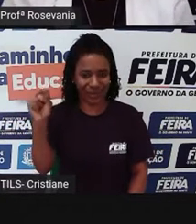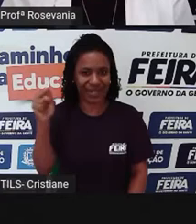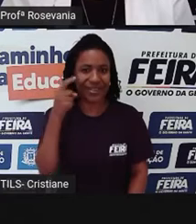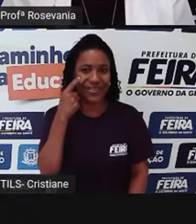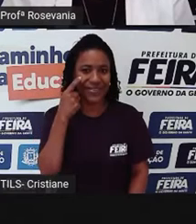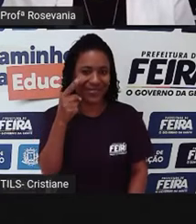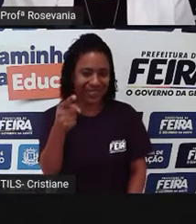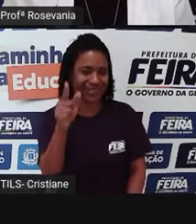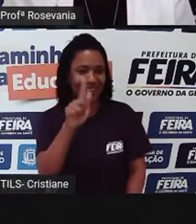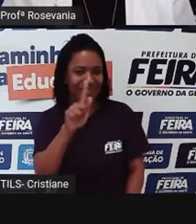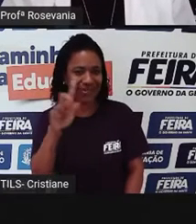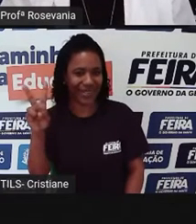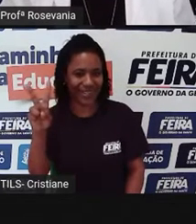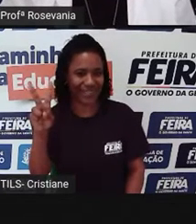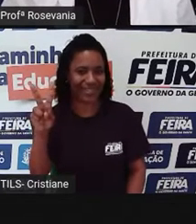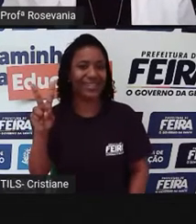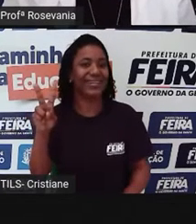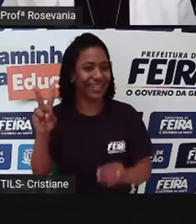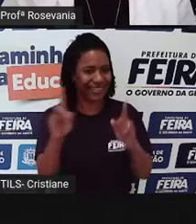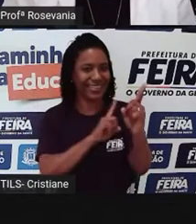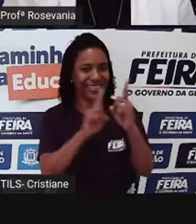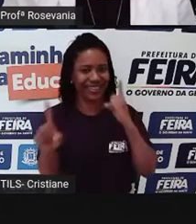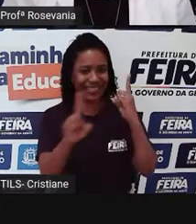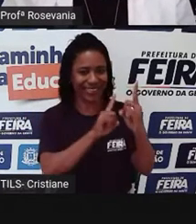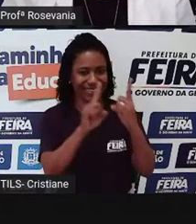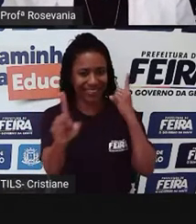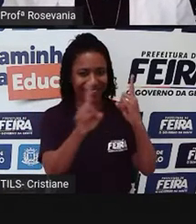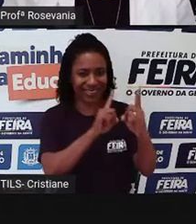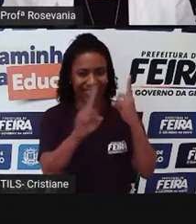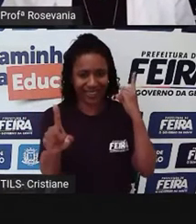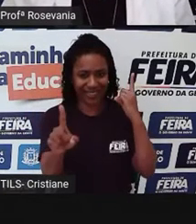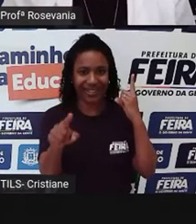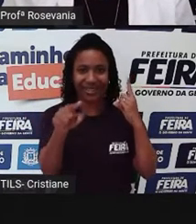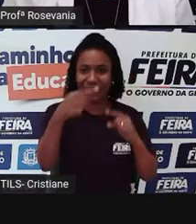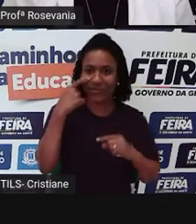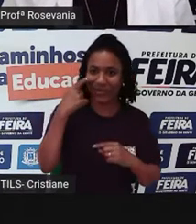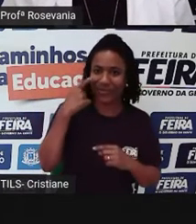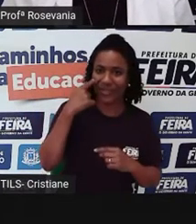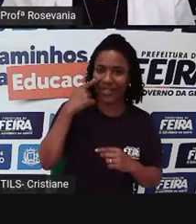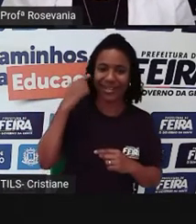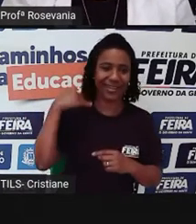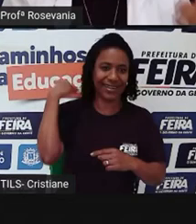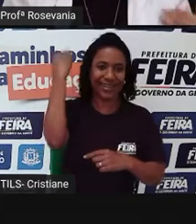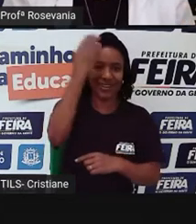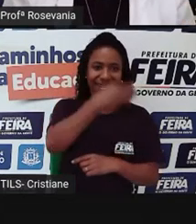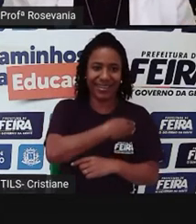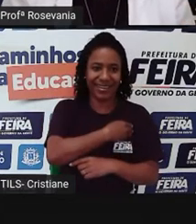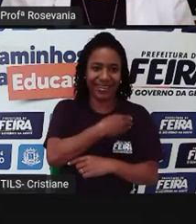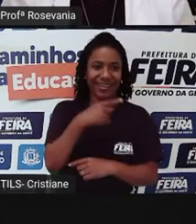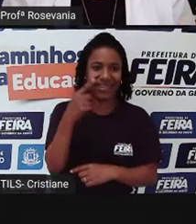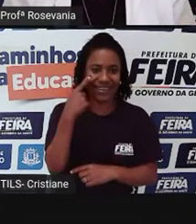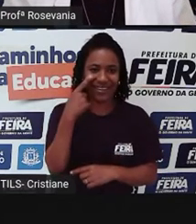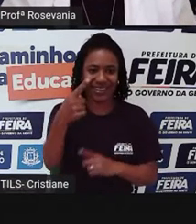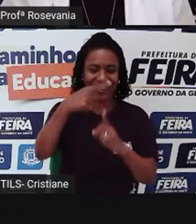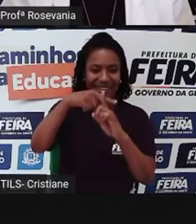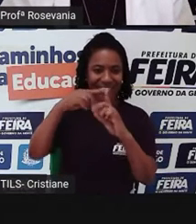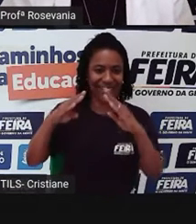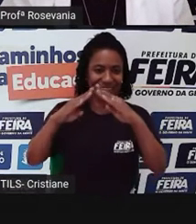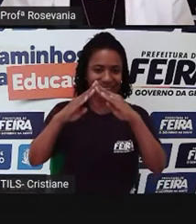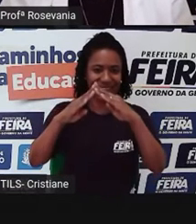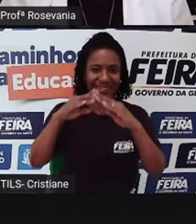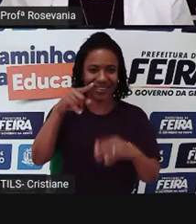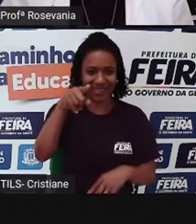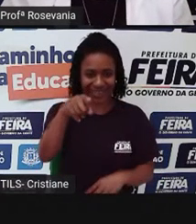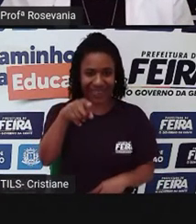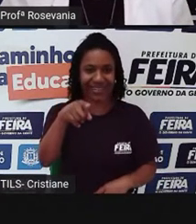época também era Getúlio Vargas. Aqui é a Igreja Senhor dos Passos, e aqui do outro lado, né, que não dá para ver, é